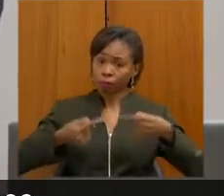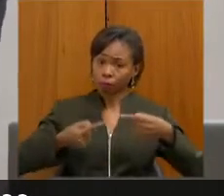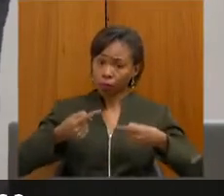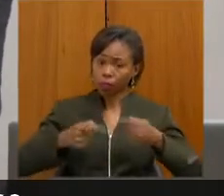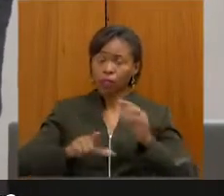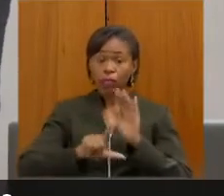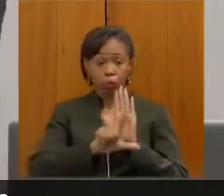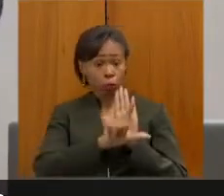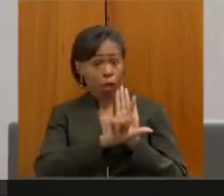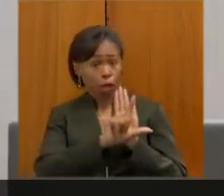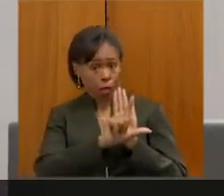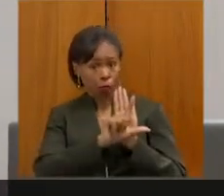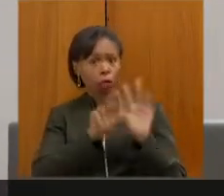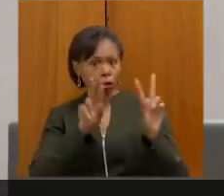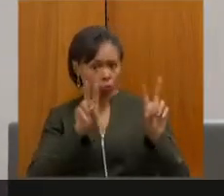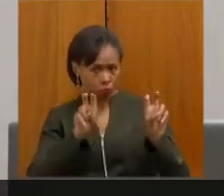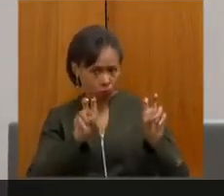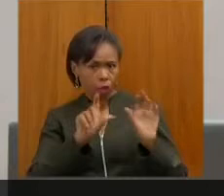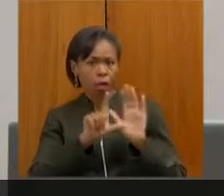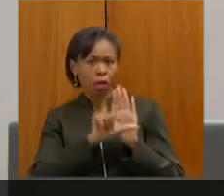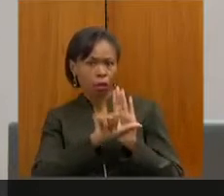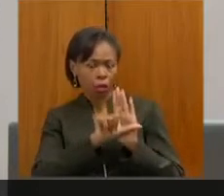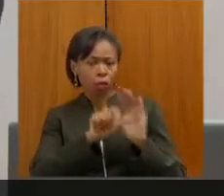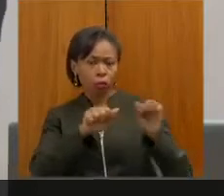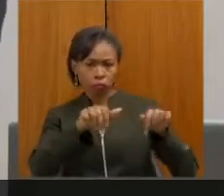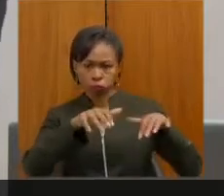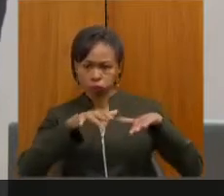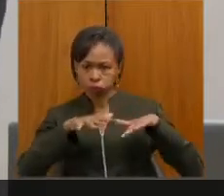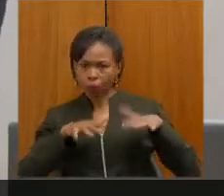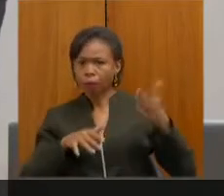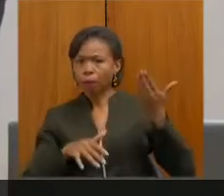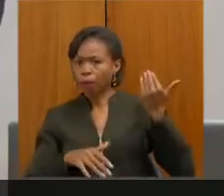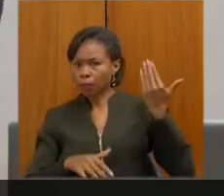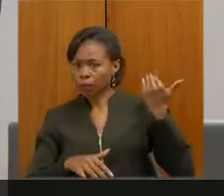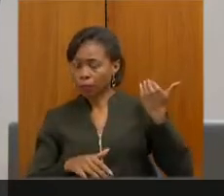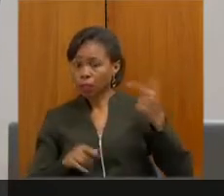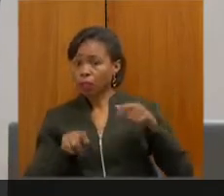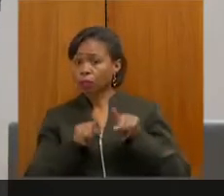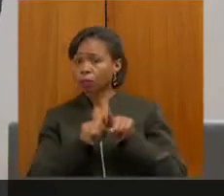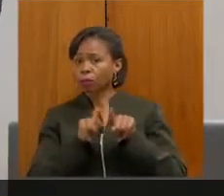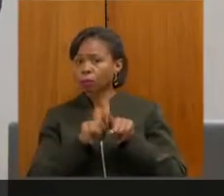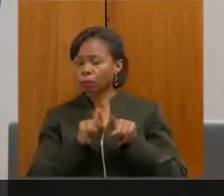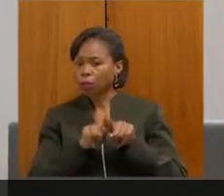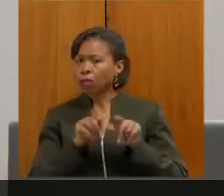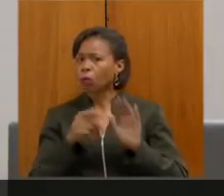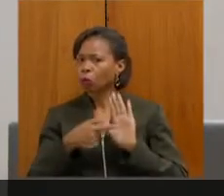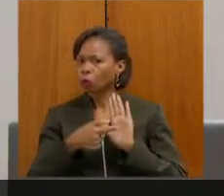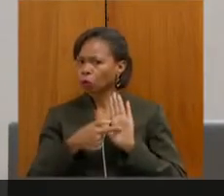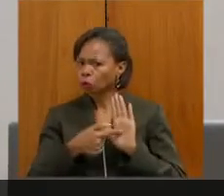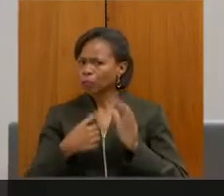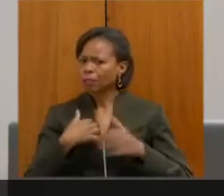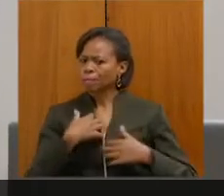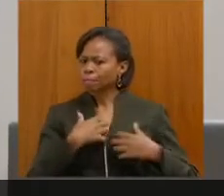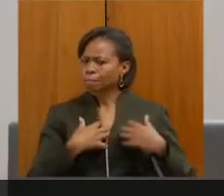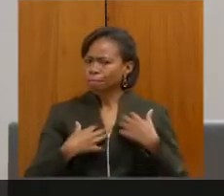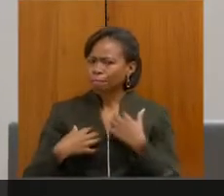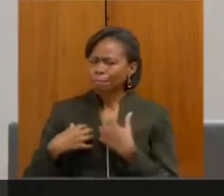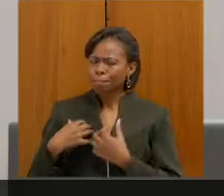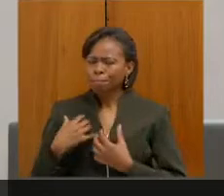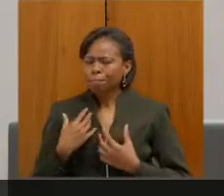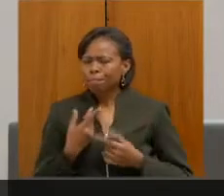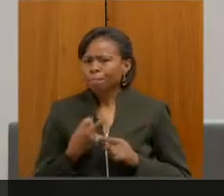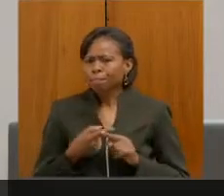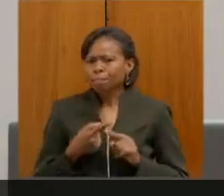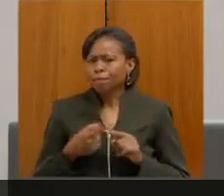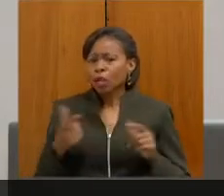da legislação na audiência passada. Trouxemos aqui um incômodo que a gente está sentindo da queda dos números das